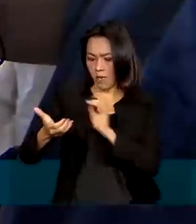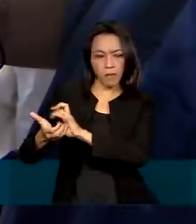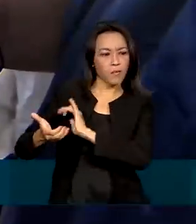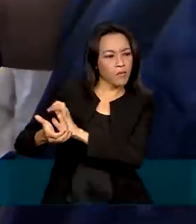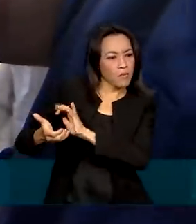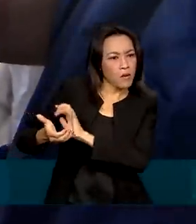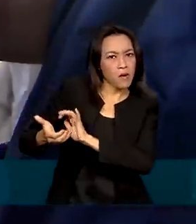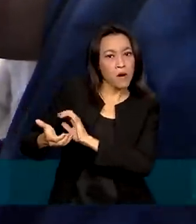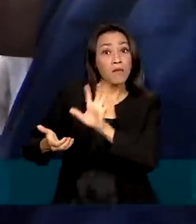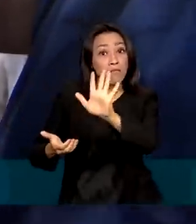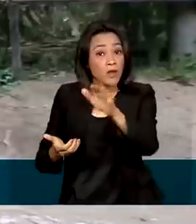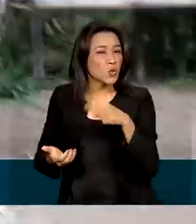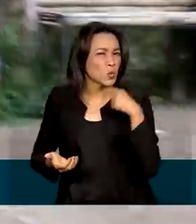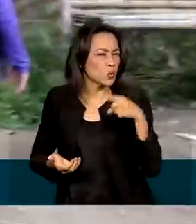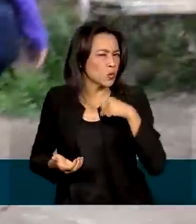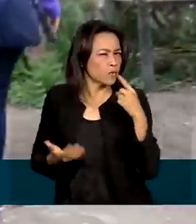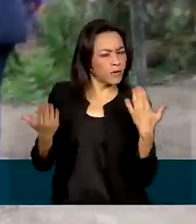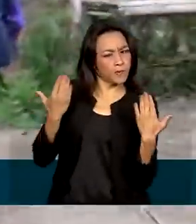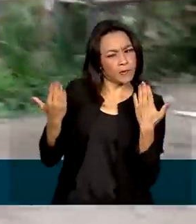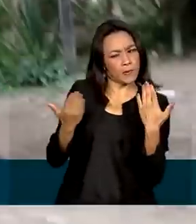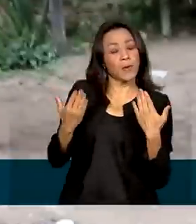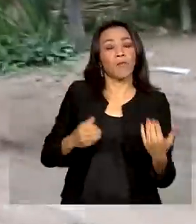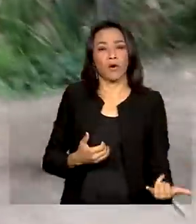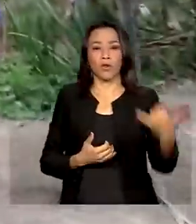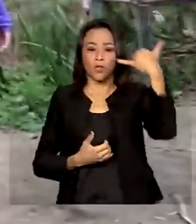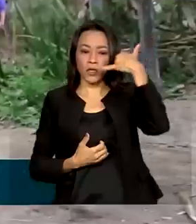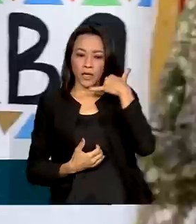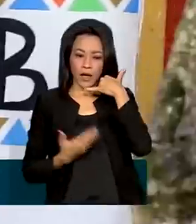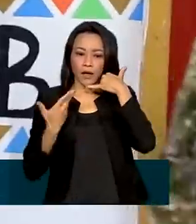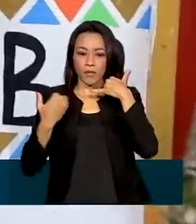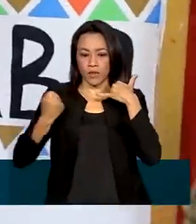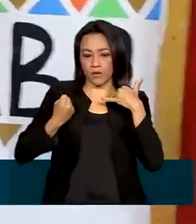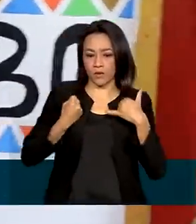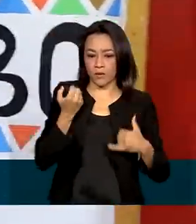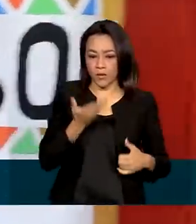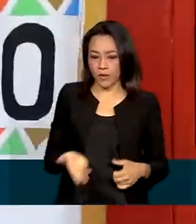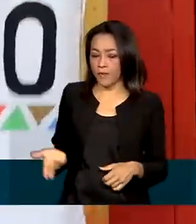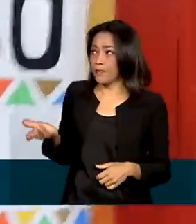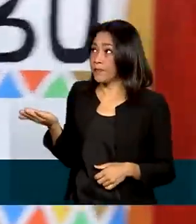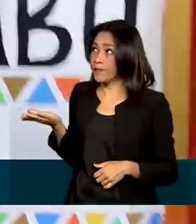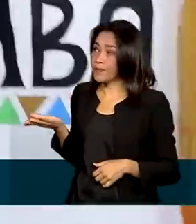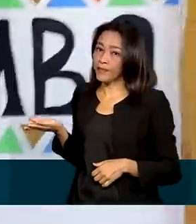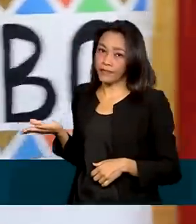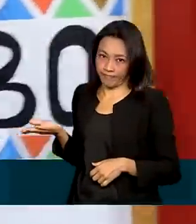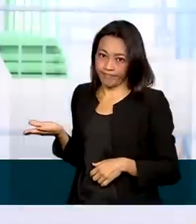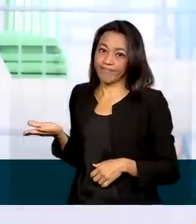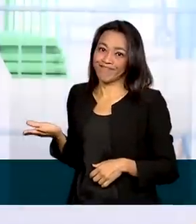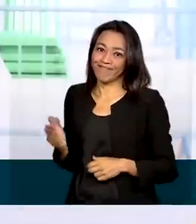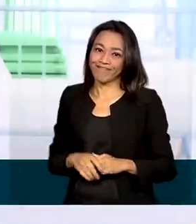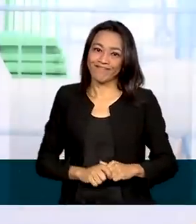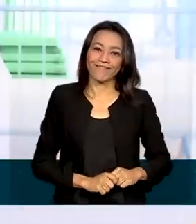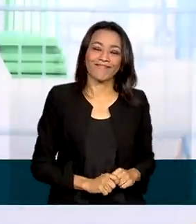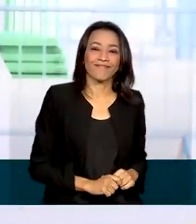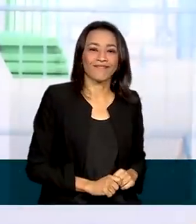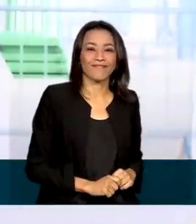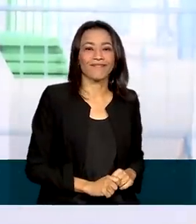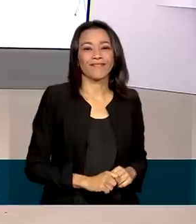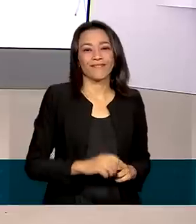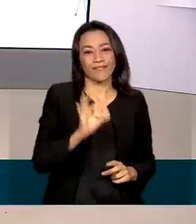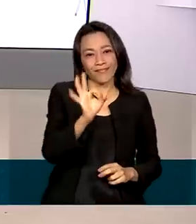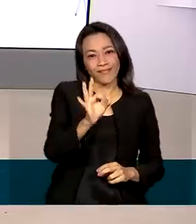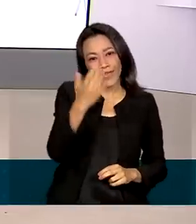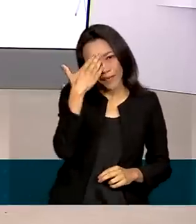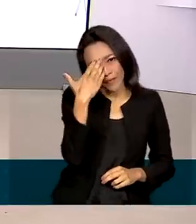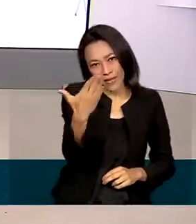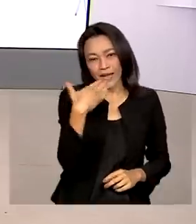Mas, se tiver dúvida, a pessoa pode ligar para o 0800 721 8181. Renata. Tá certo, Pedro.